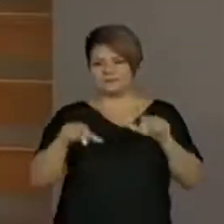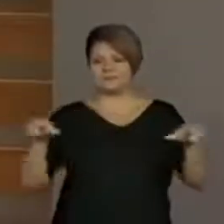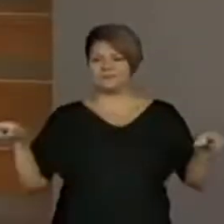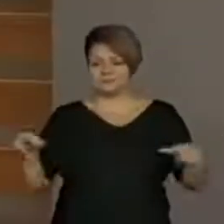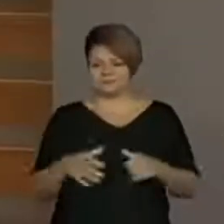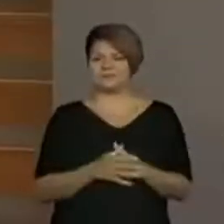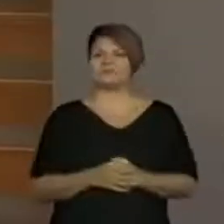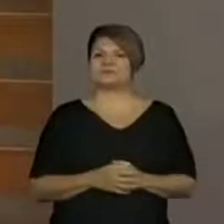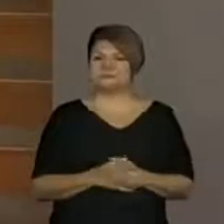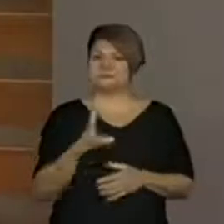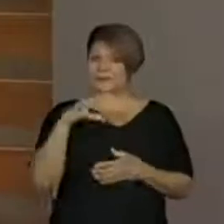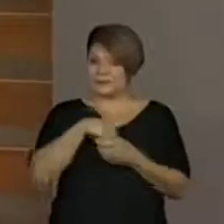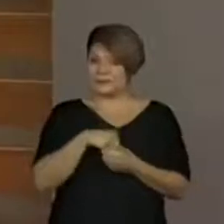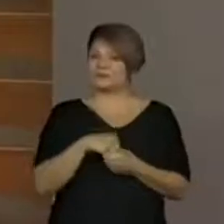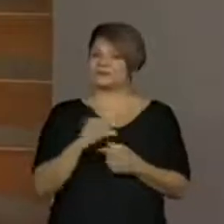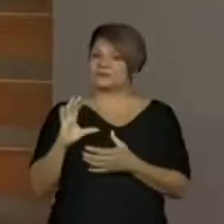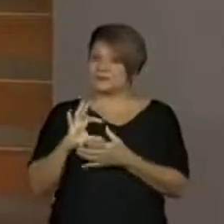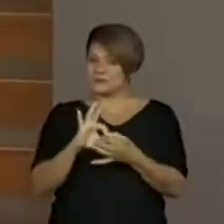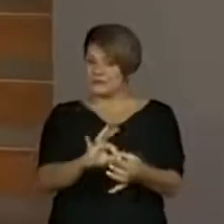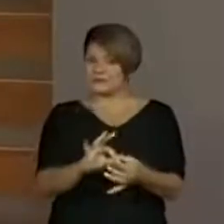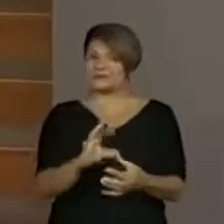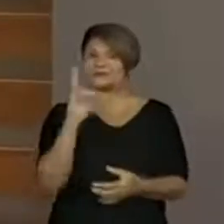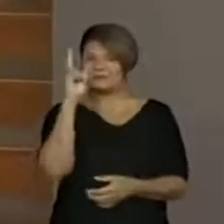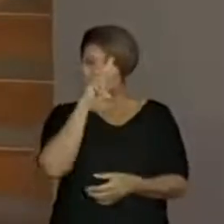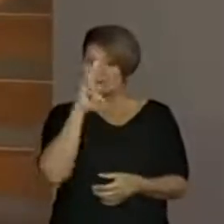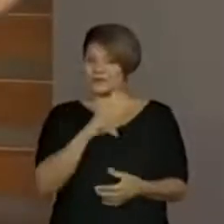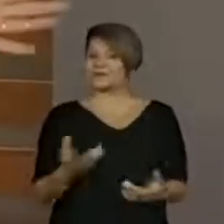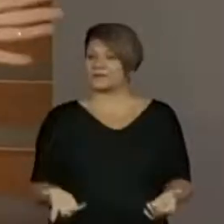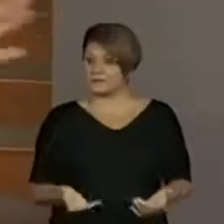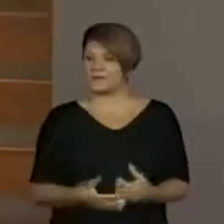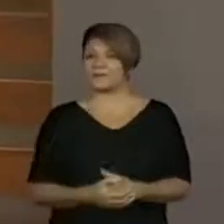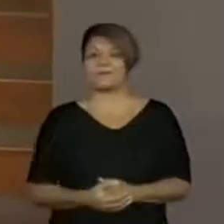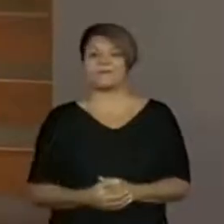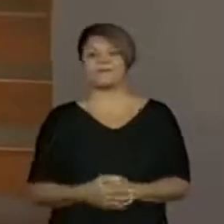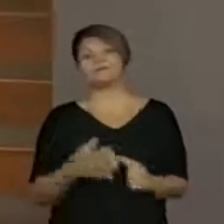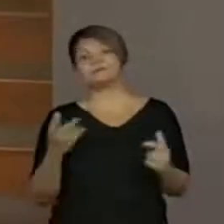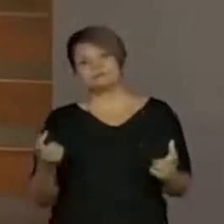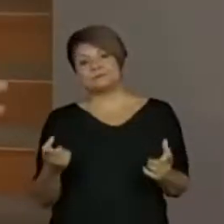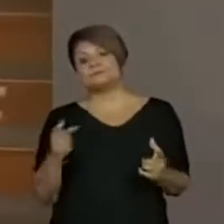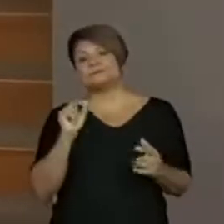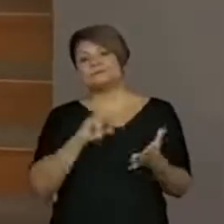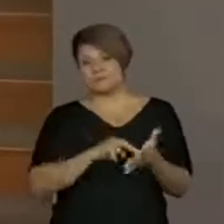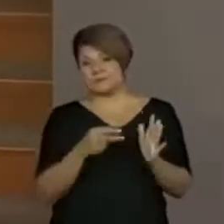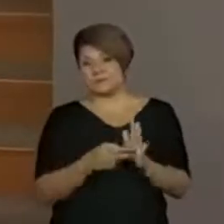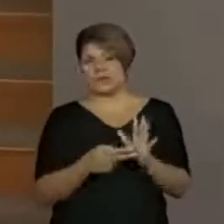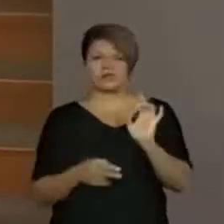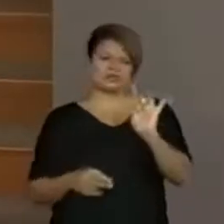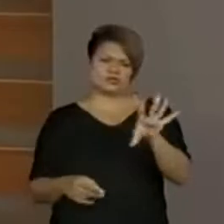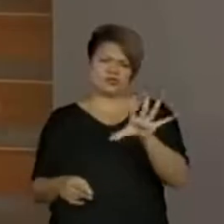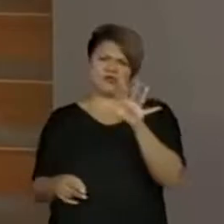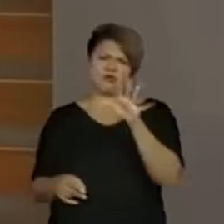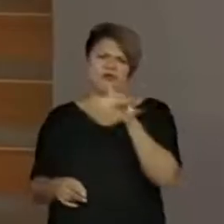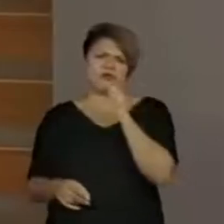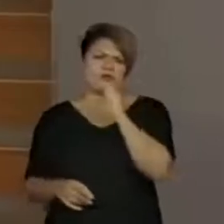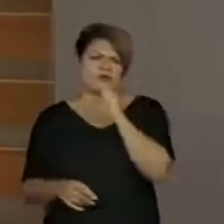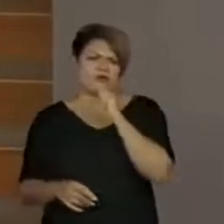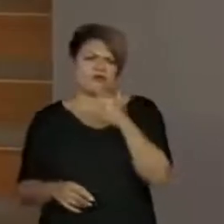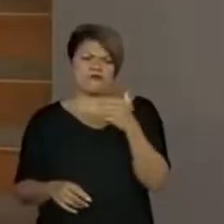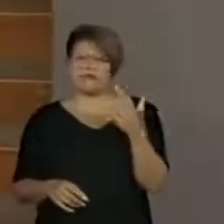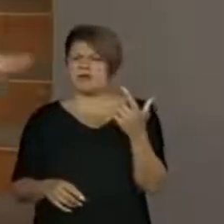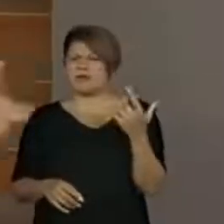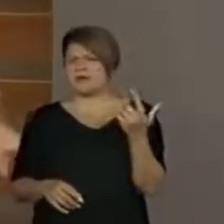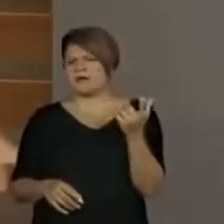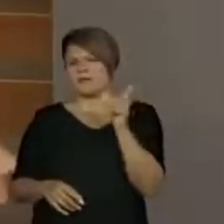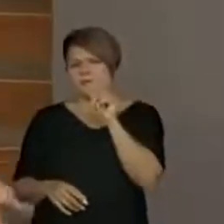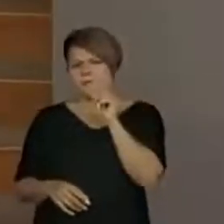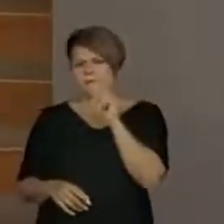dentro de um contexto, dentro de uma situação da história. Então, isso quer dizer que não era só uma água que tinha seres, que